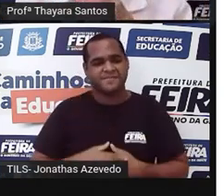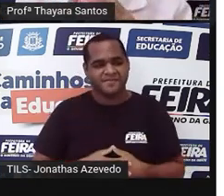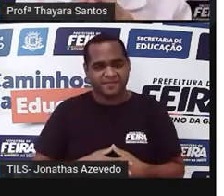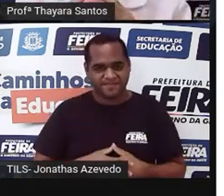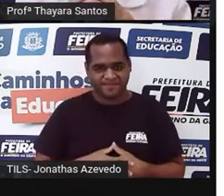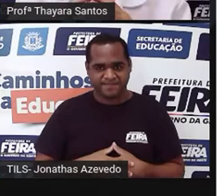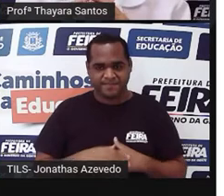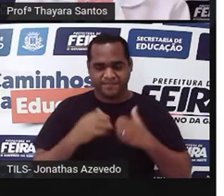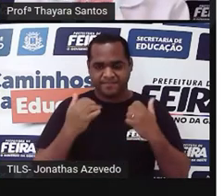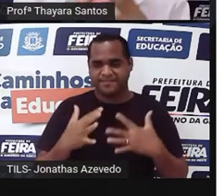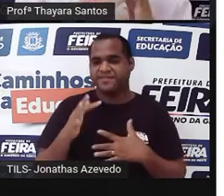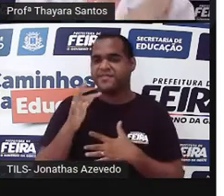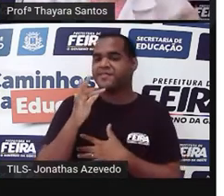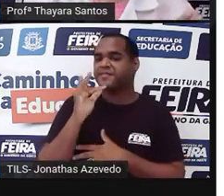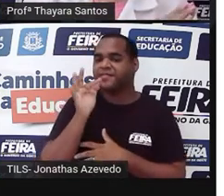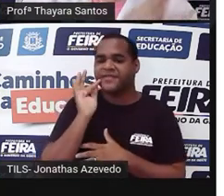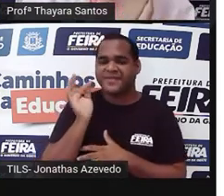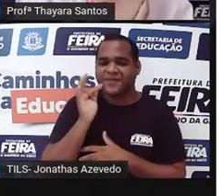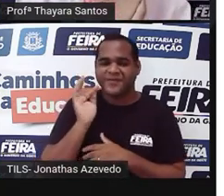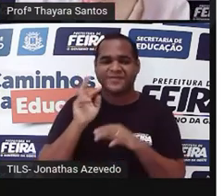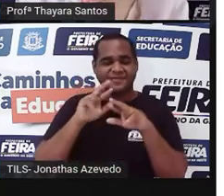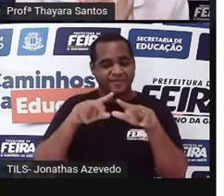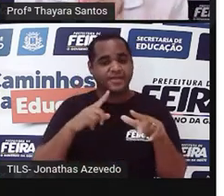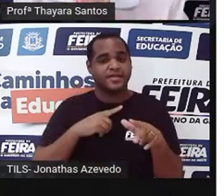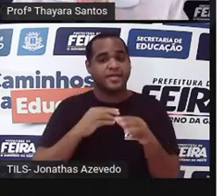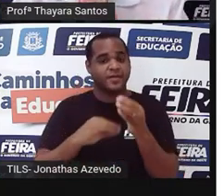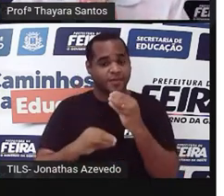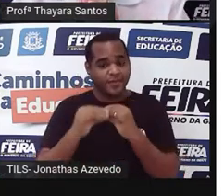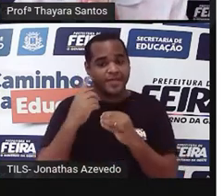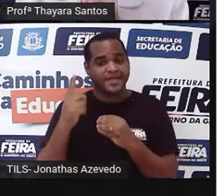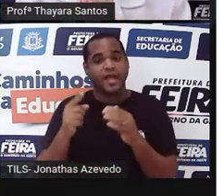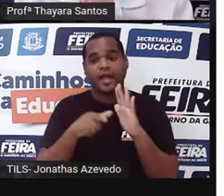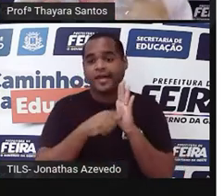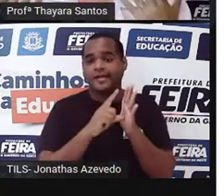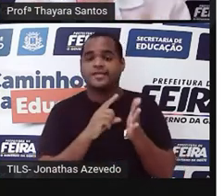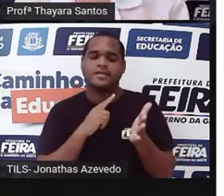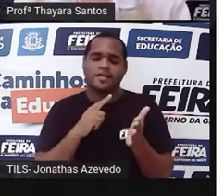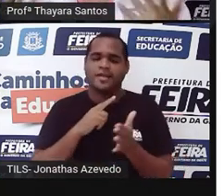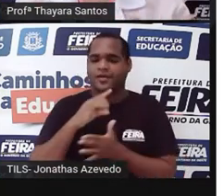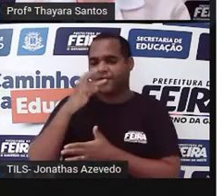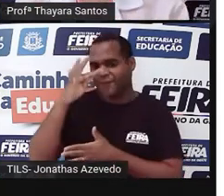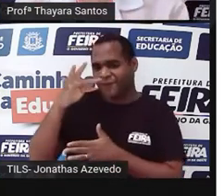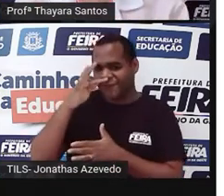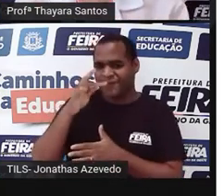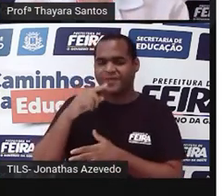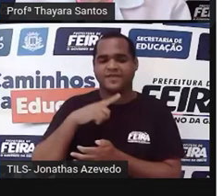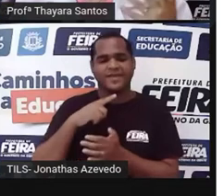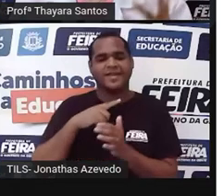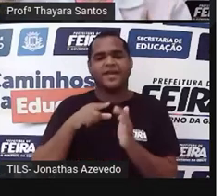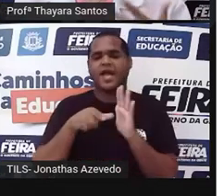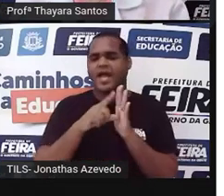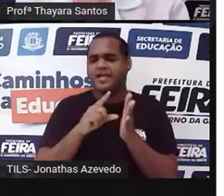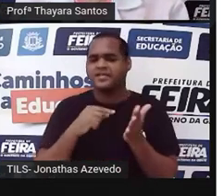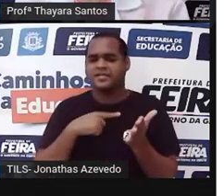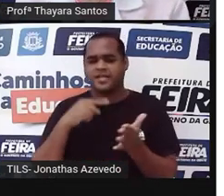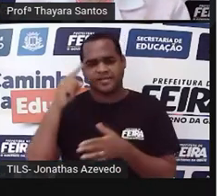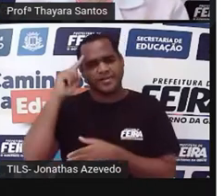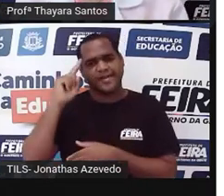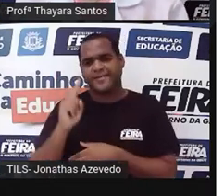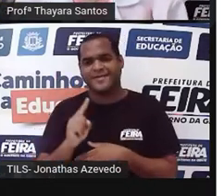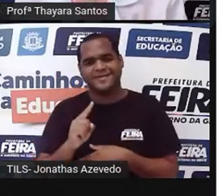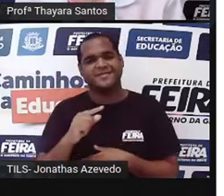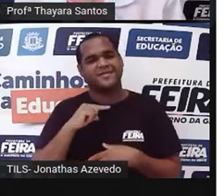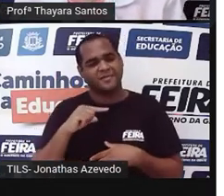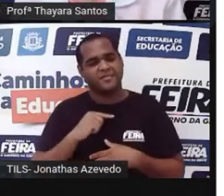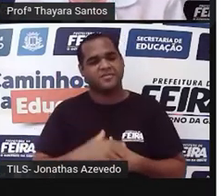todo fruto que a gente come, um dia ele já foi flor. E eu acho que muitos de vocês não devem saber disso,